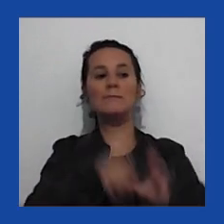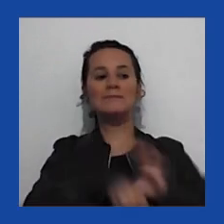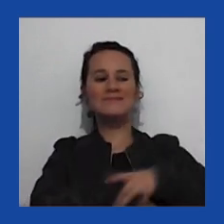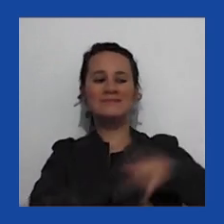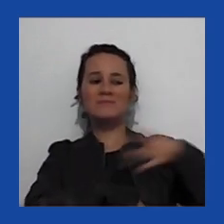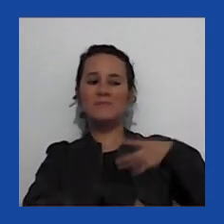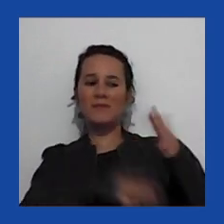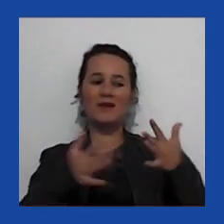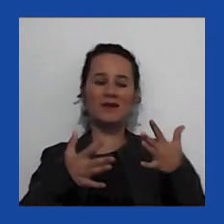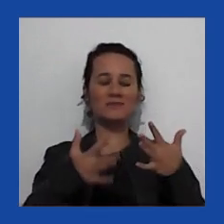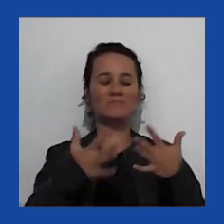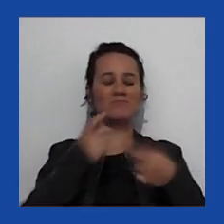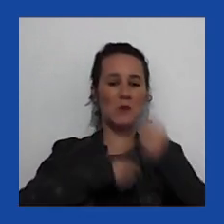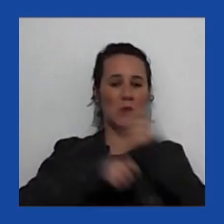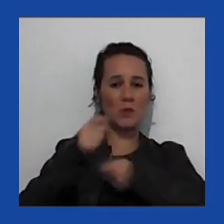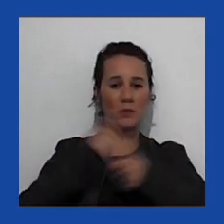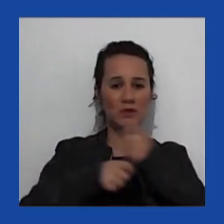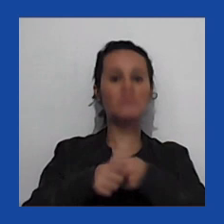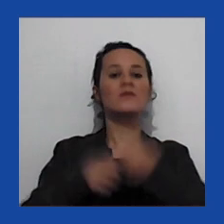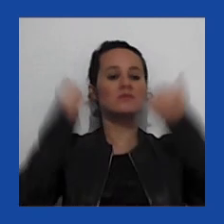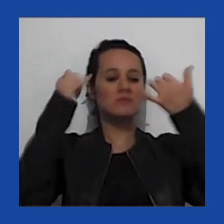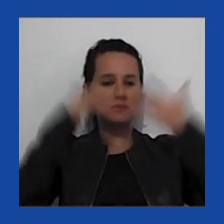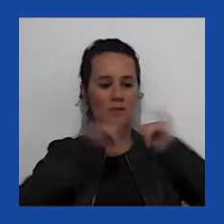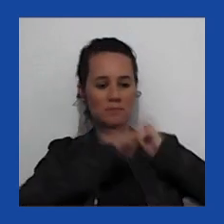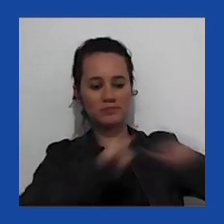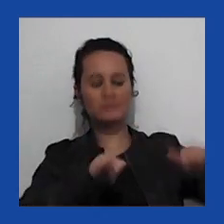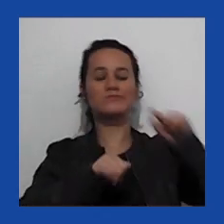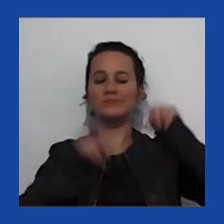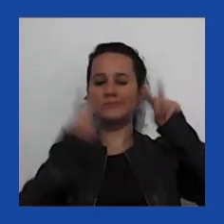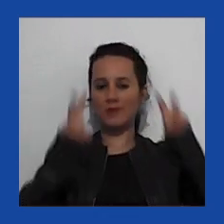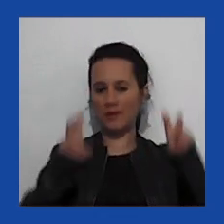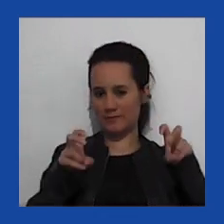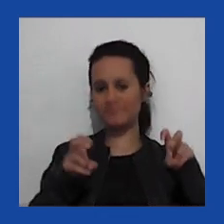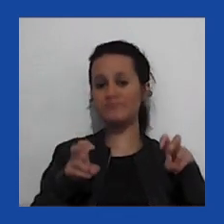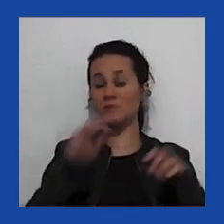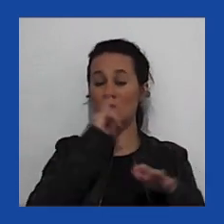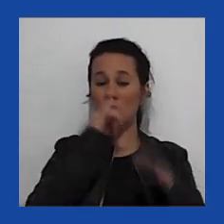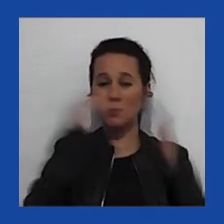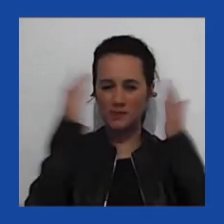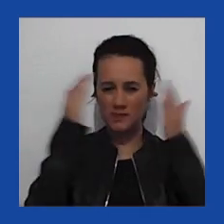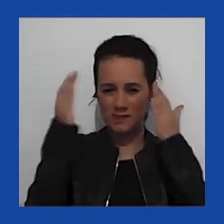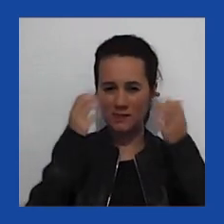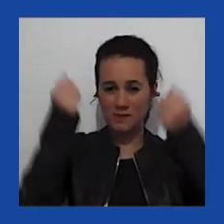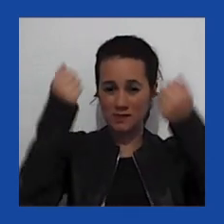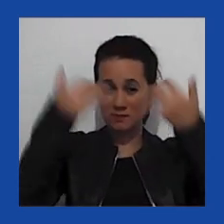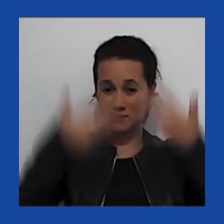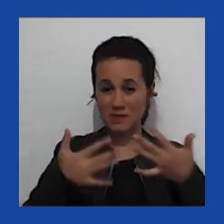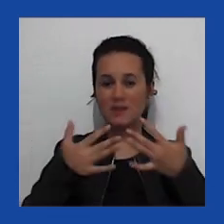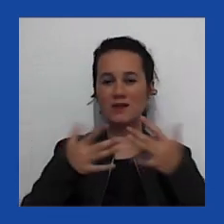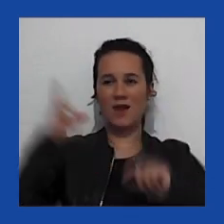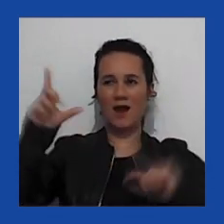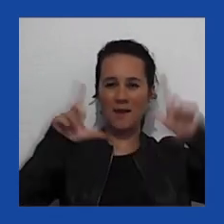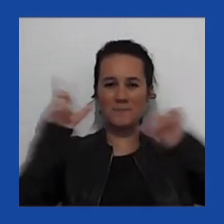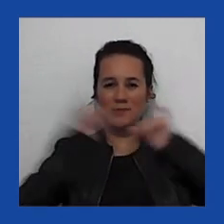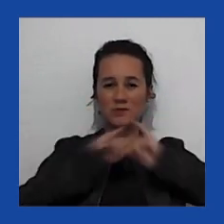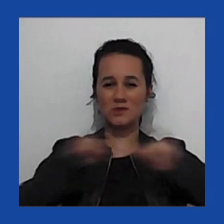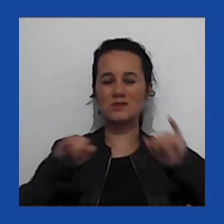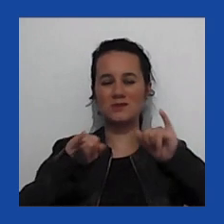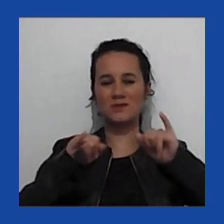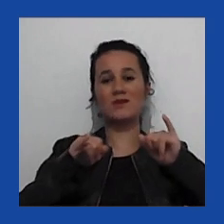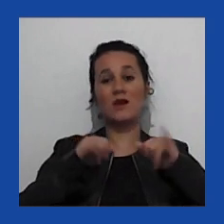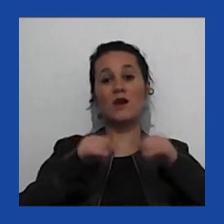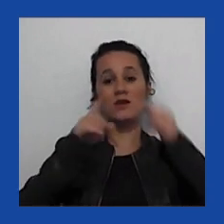propaganda foi sobre a insegurança econômica. Então, é um exemplo do uso da mídia social de uma maneira